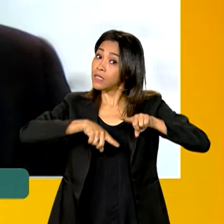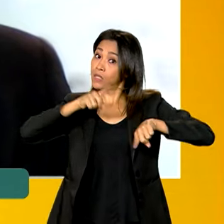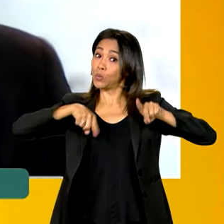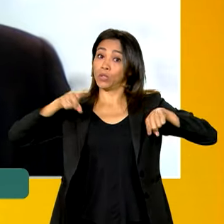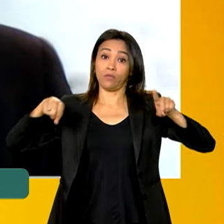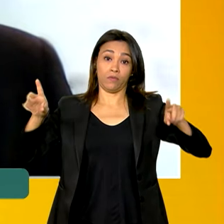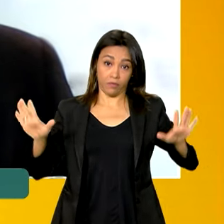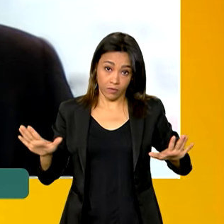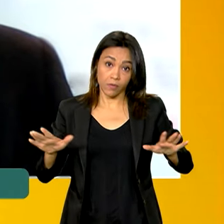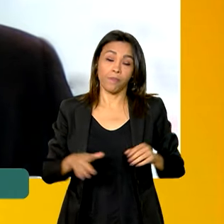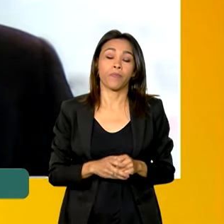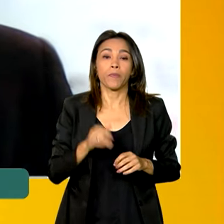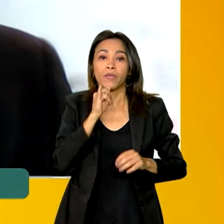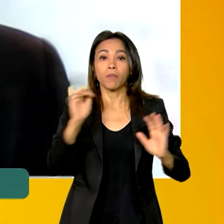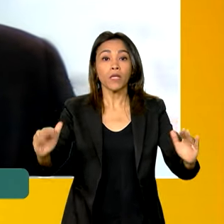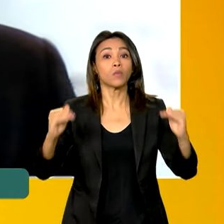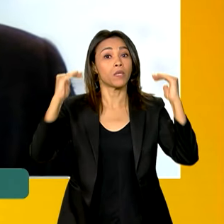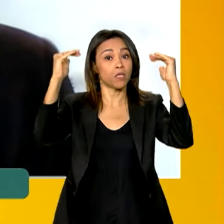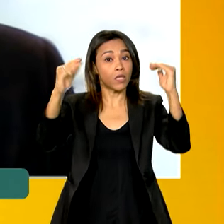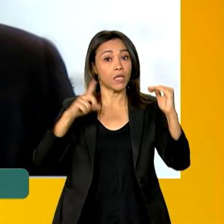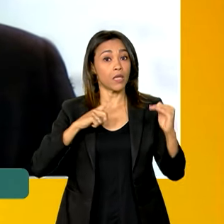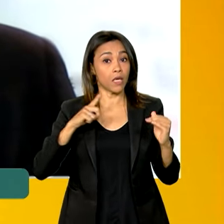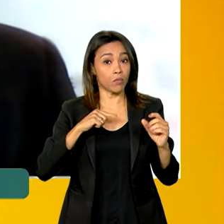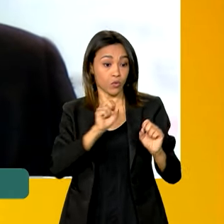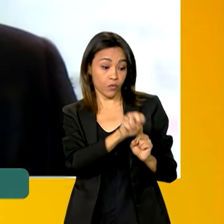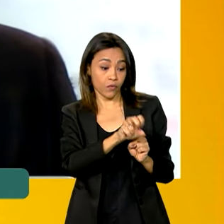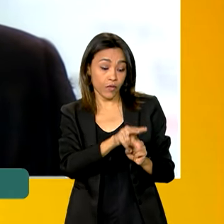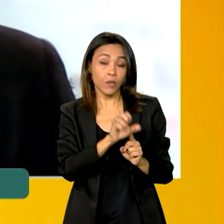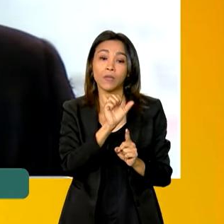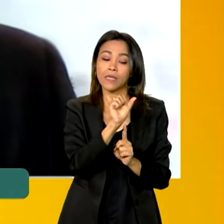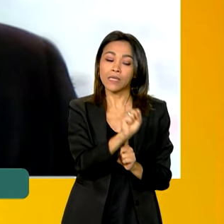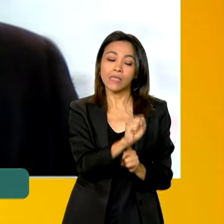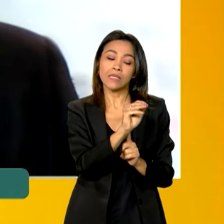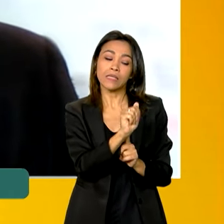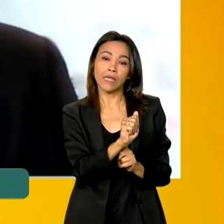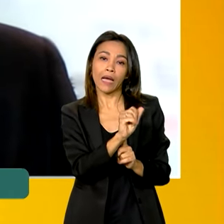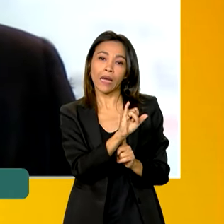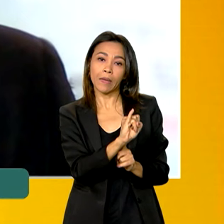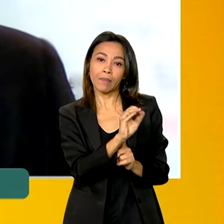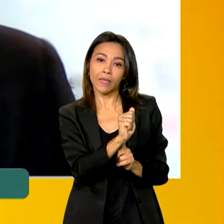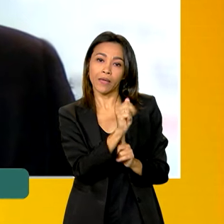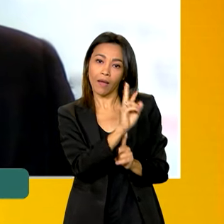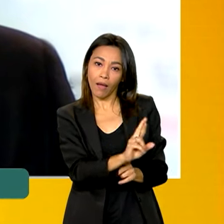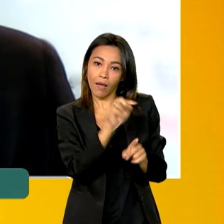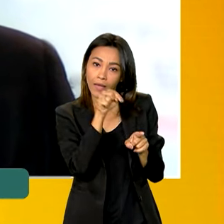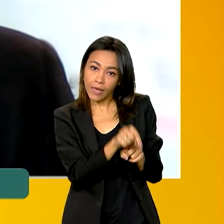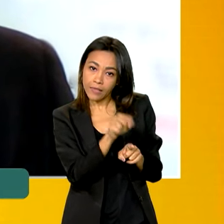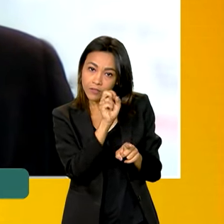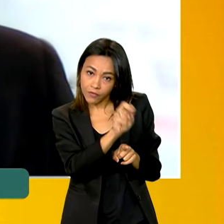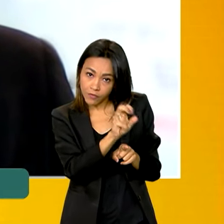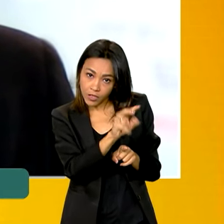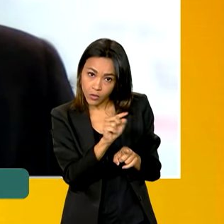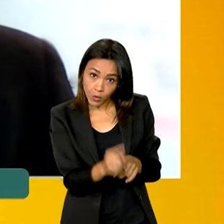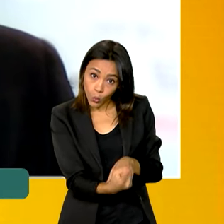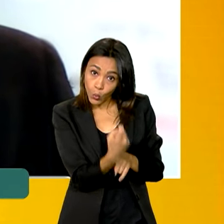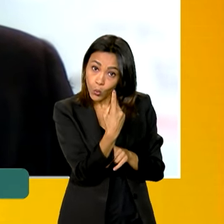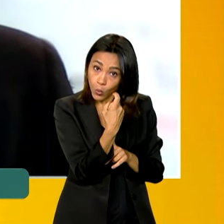nessa questão da soberania, nós temos o vírus Sabiá, que é um vírus risco 4, até hoje ele foi o único